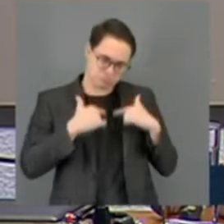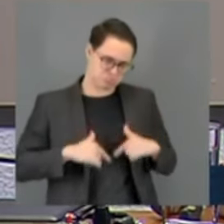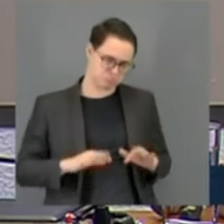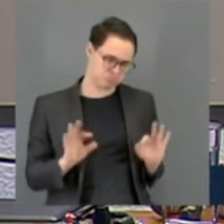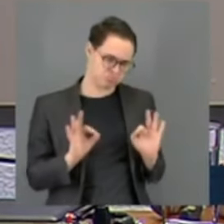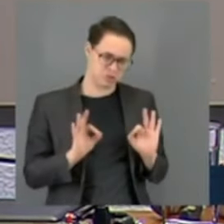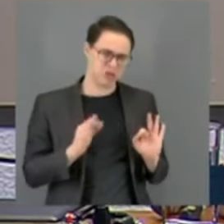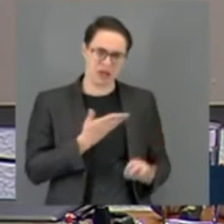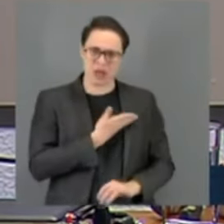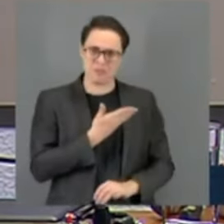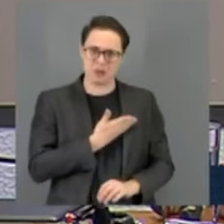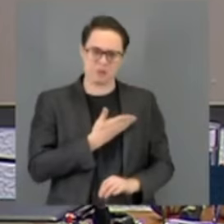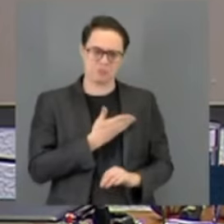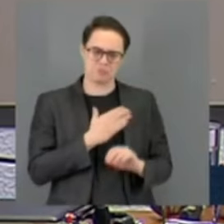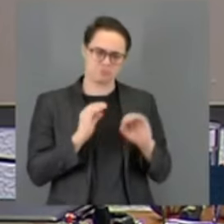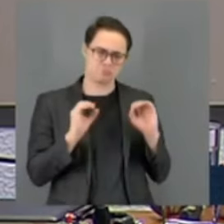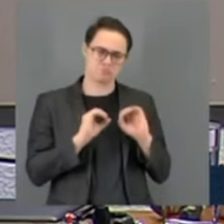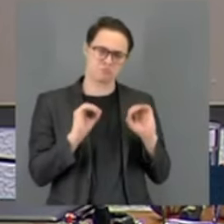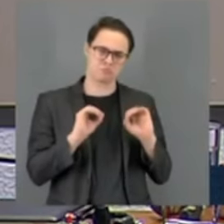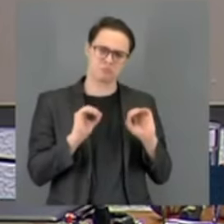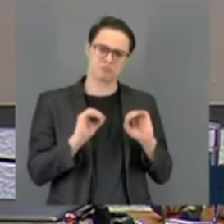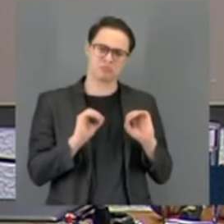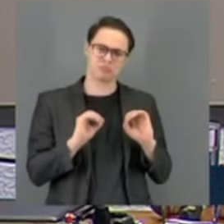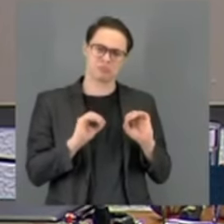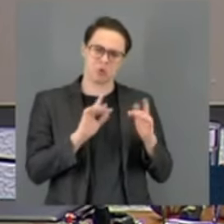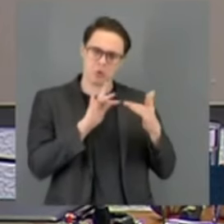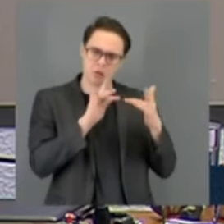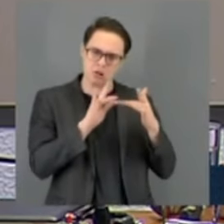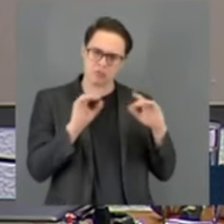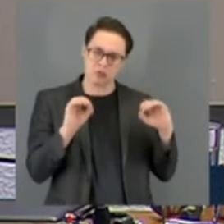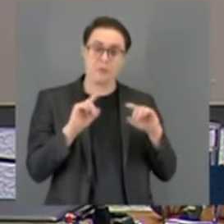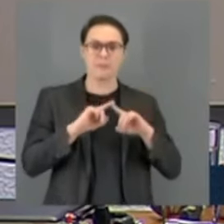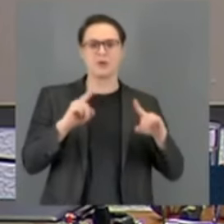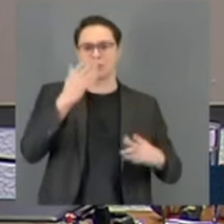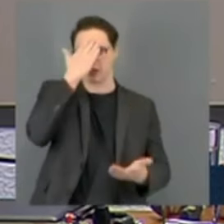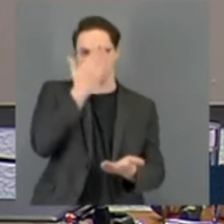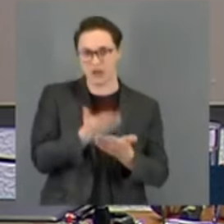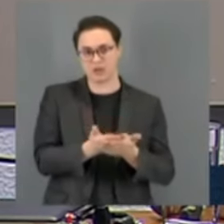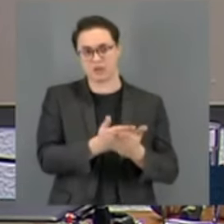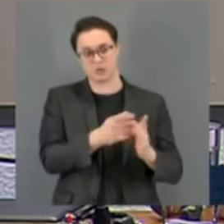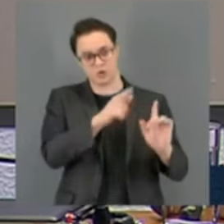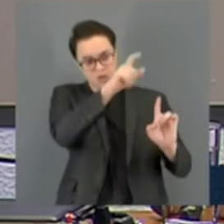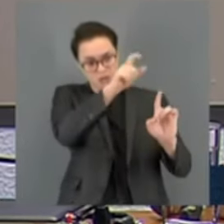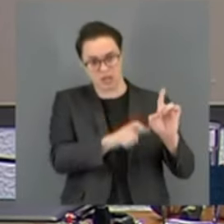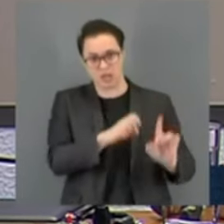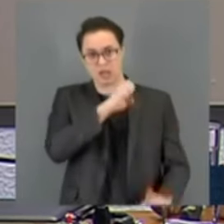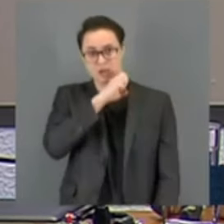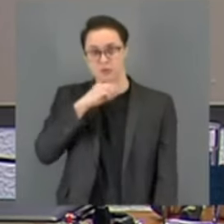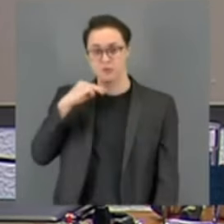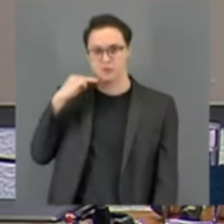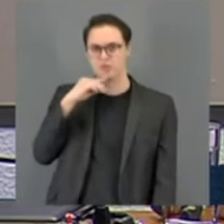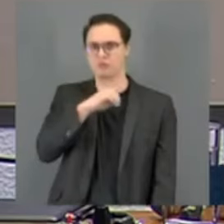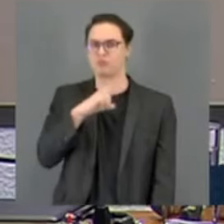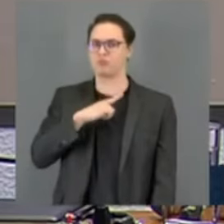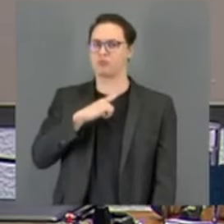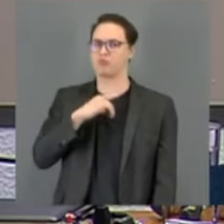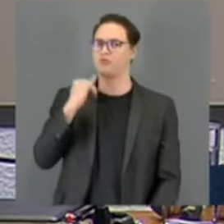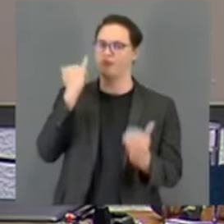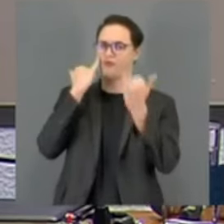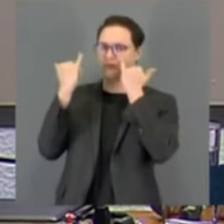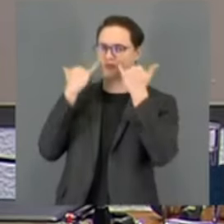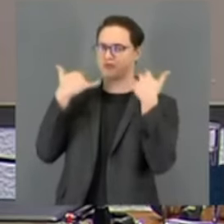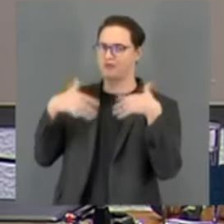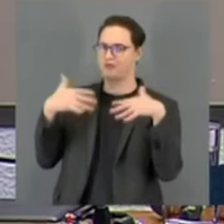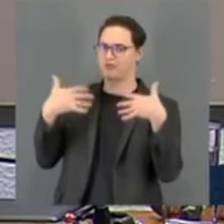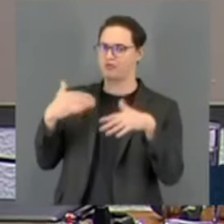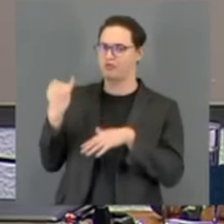mas eu acredito que Elon Musk possa ter informações valiosas